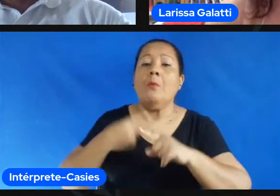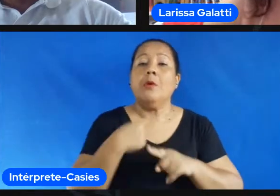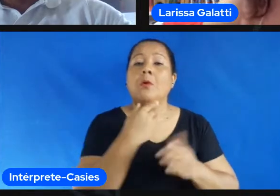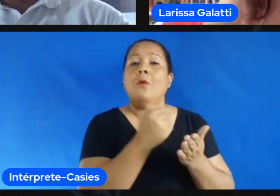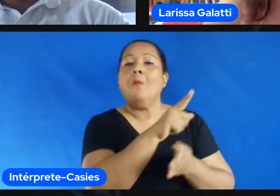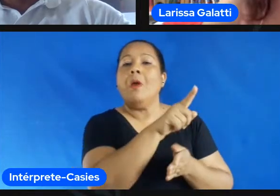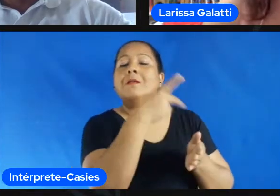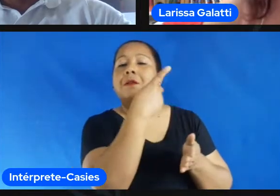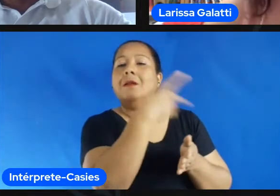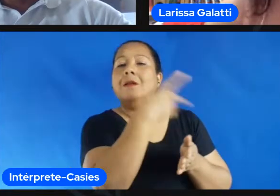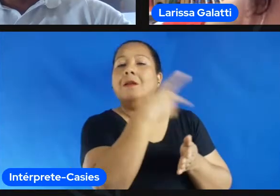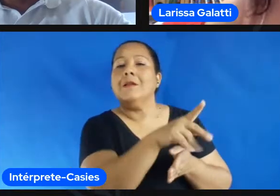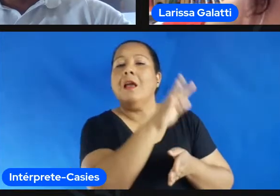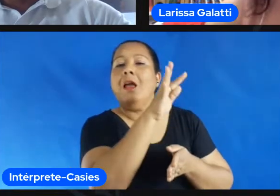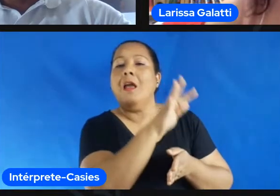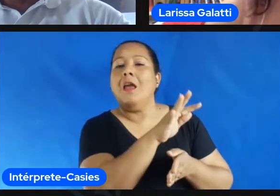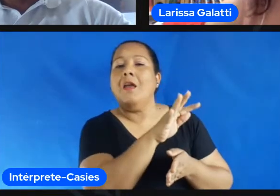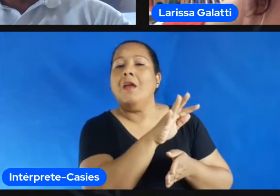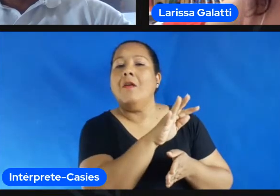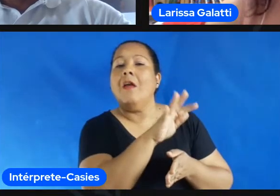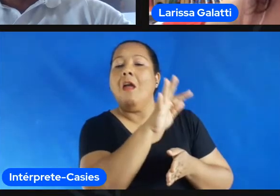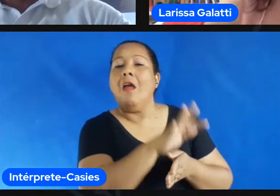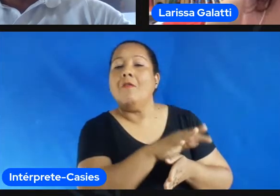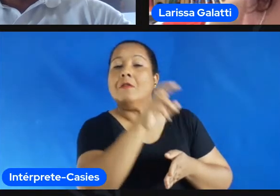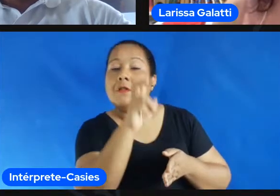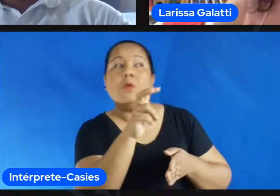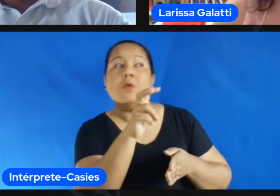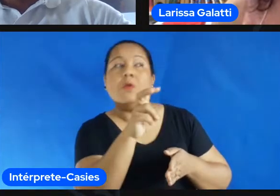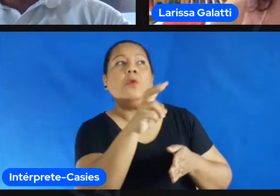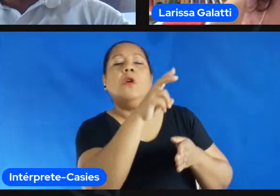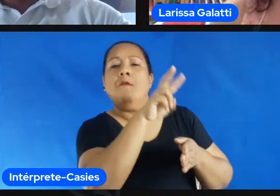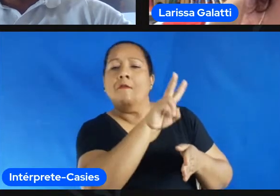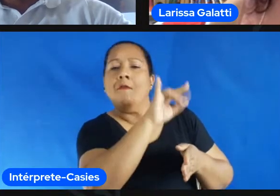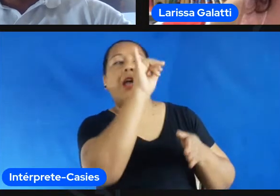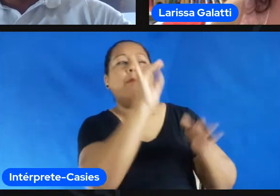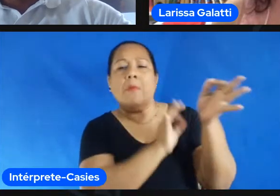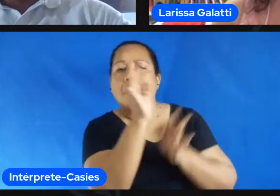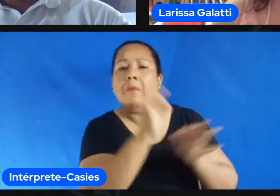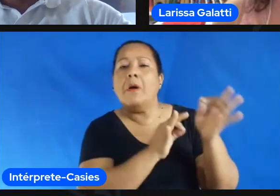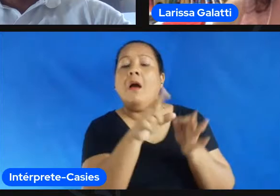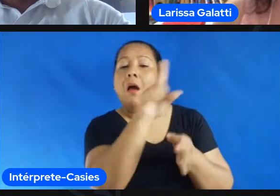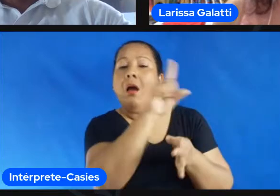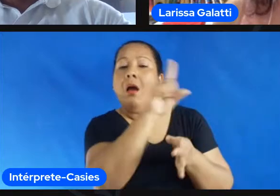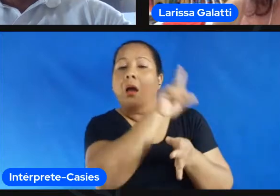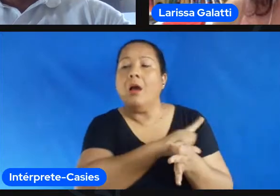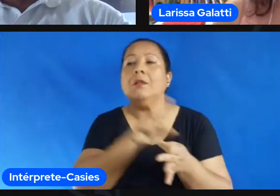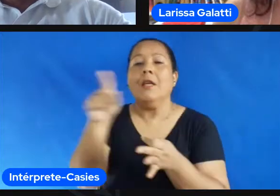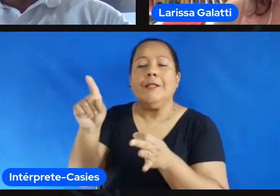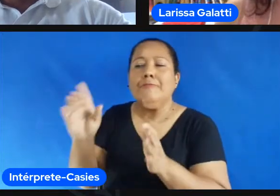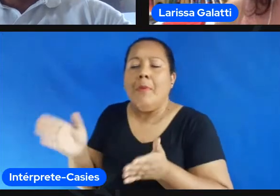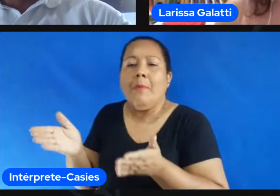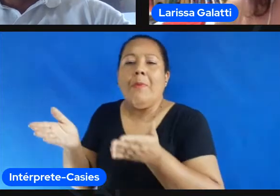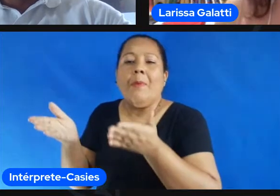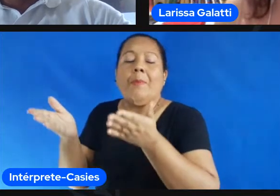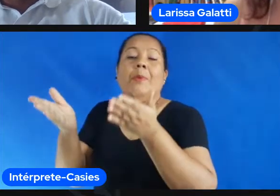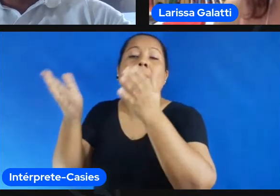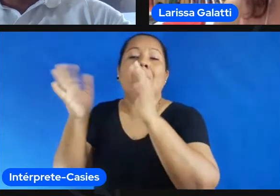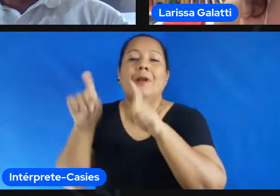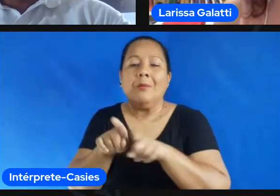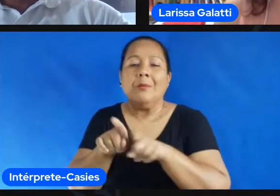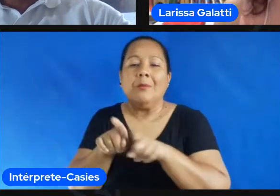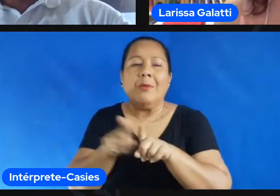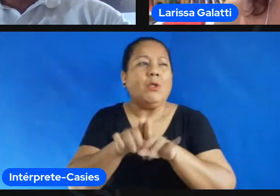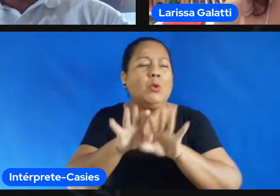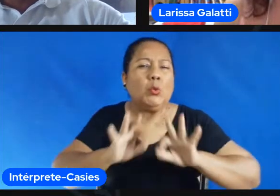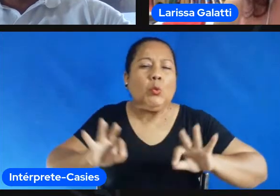vocês a partir dos três referenciais da pedagogia do esporte a partir de um programa em longo prazo uma modalidade super tradicional uma cultura oriental